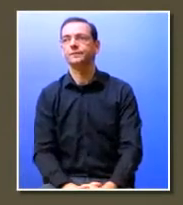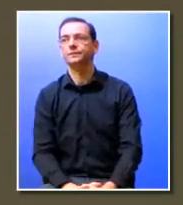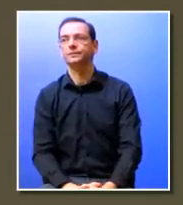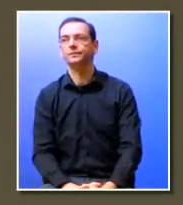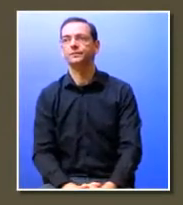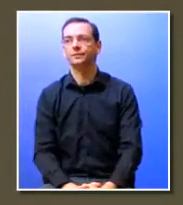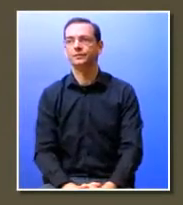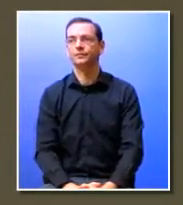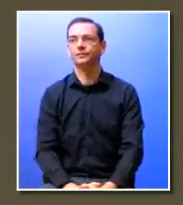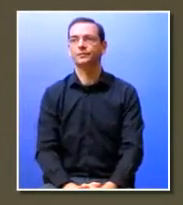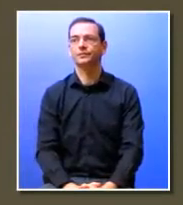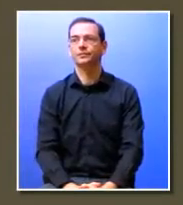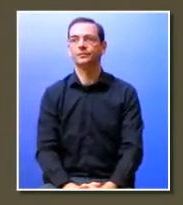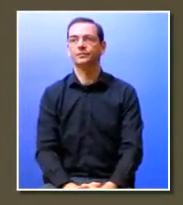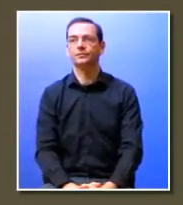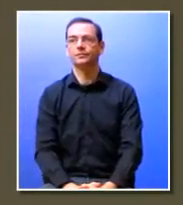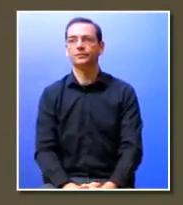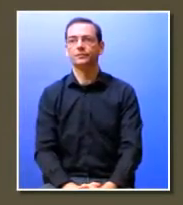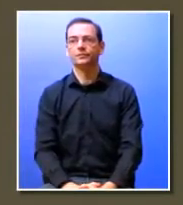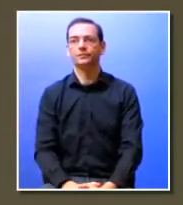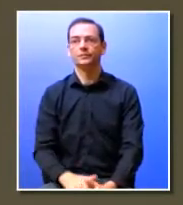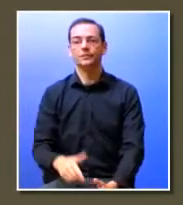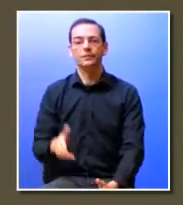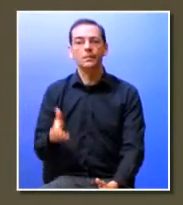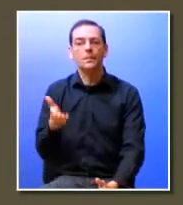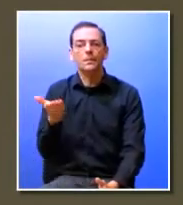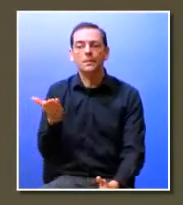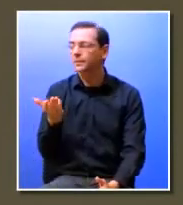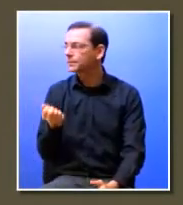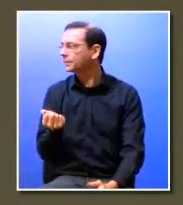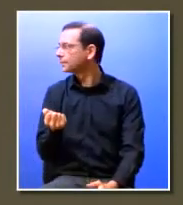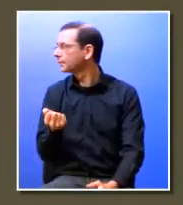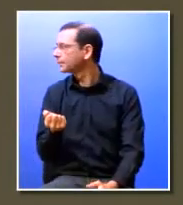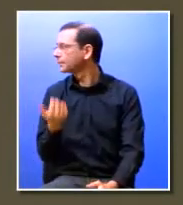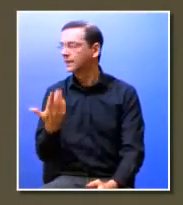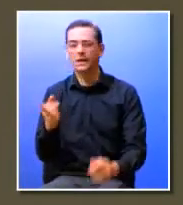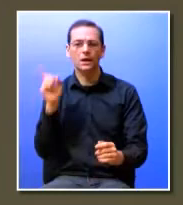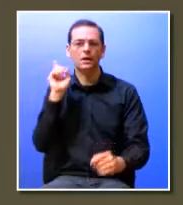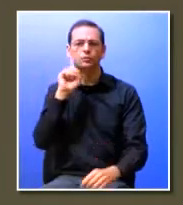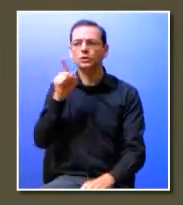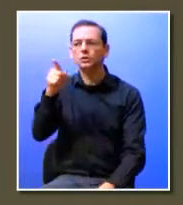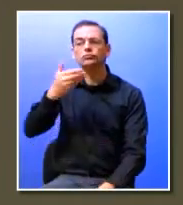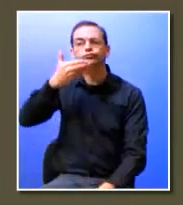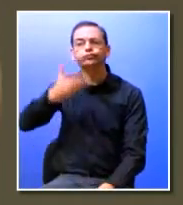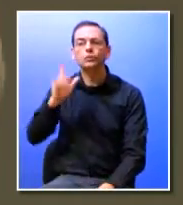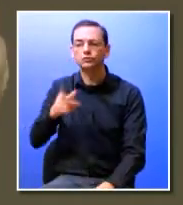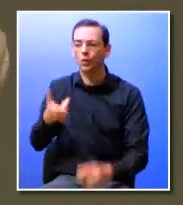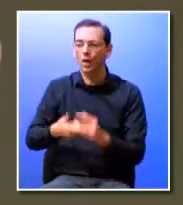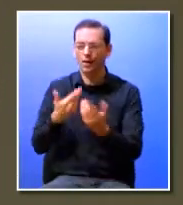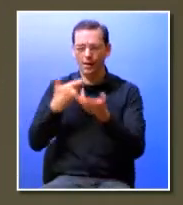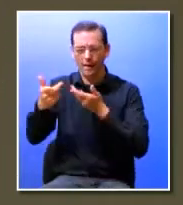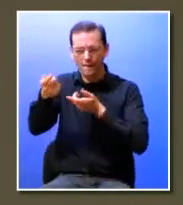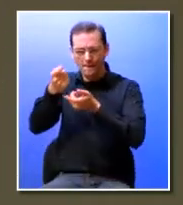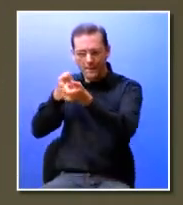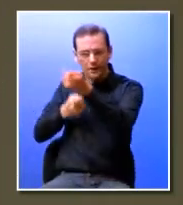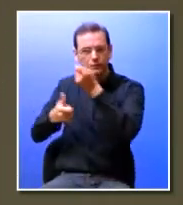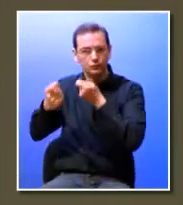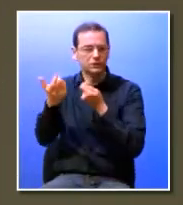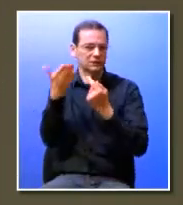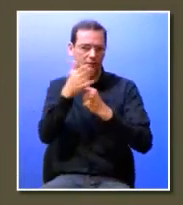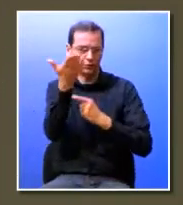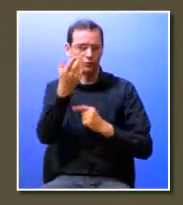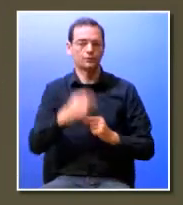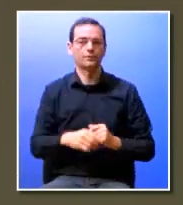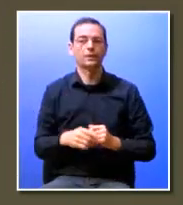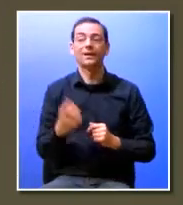de alguma forma mas a verdade nós temos que saber retirar experiências delas vou-vos contar outro exemplo que faço em entrevista uma